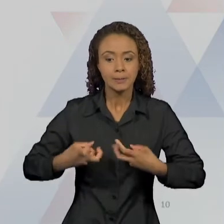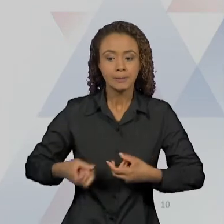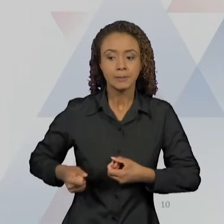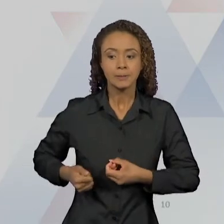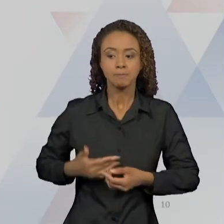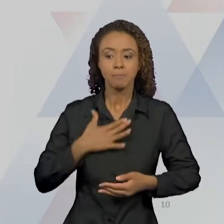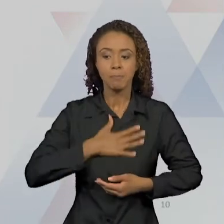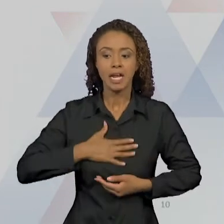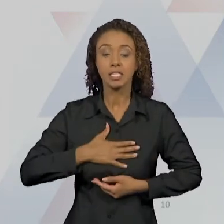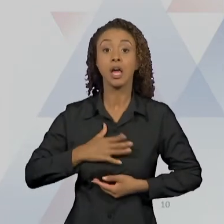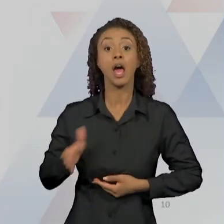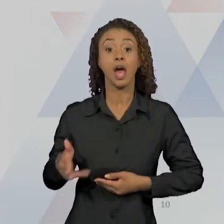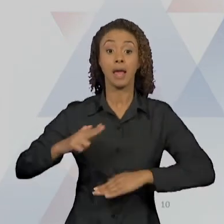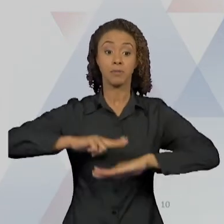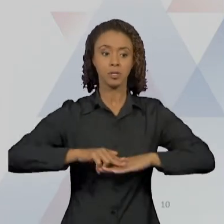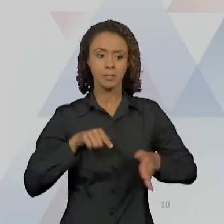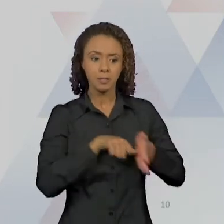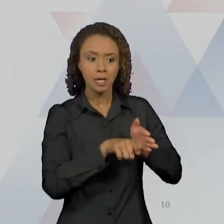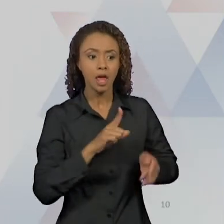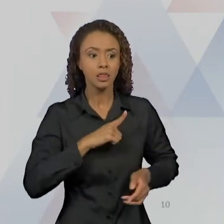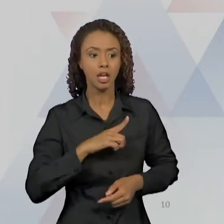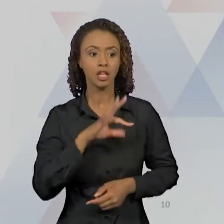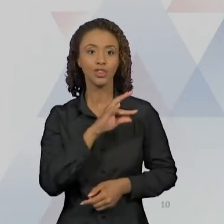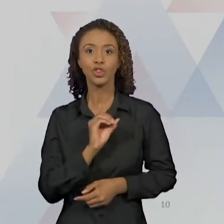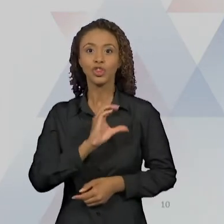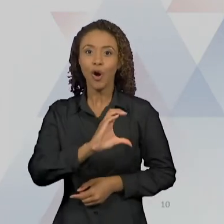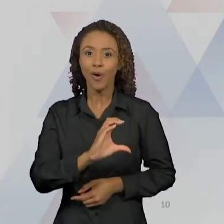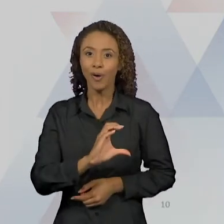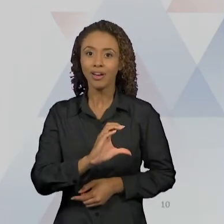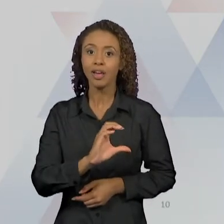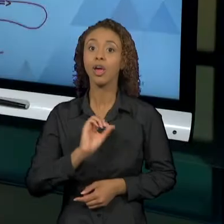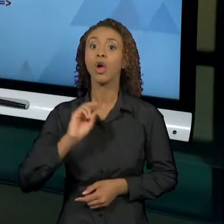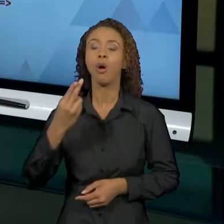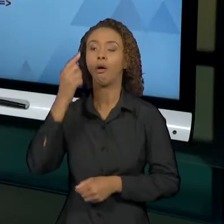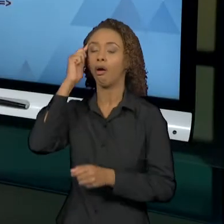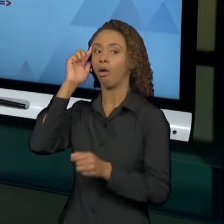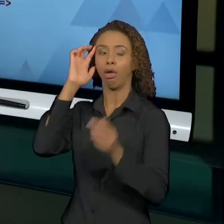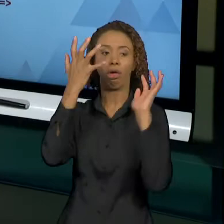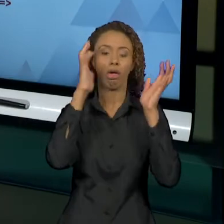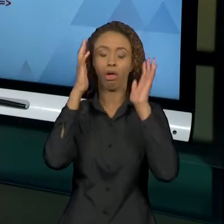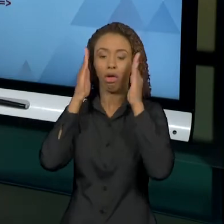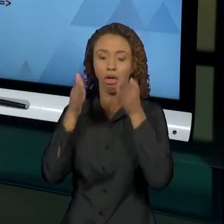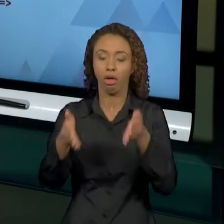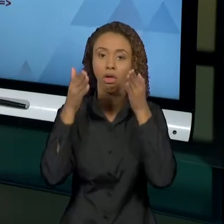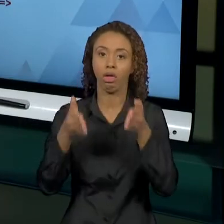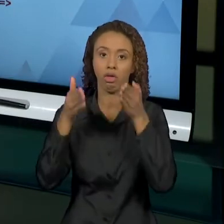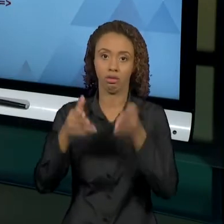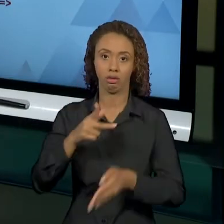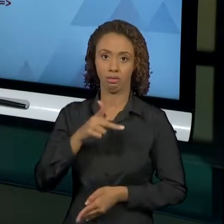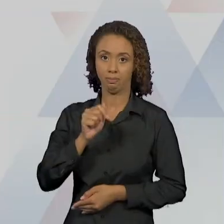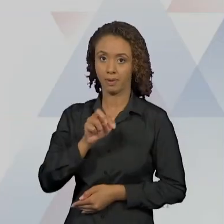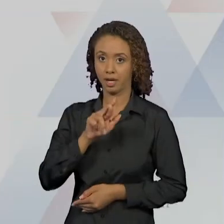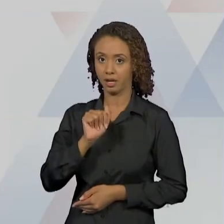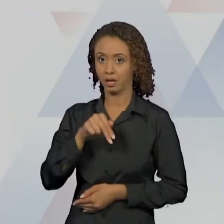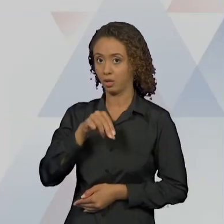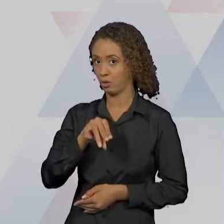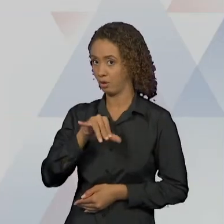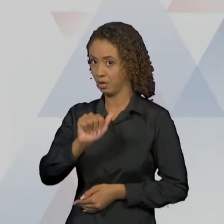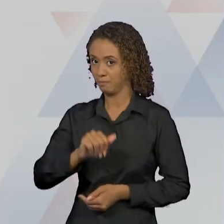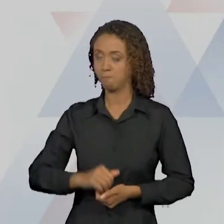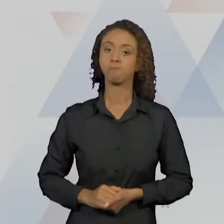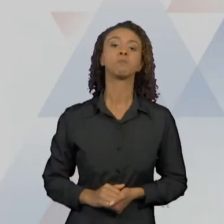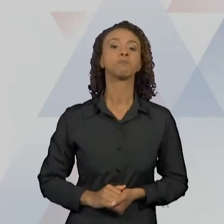transtornos, como o transtorno obsessivo compulsivo, a paranoia. A fase fálica é uma